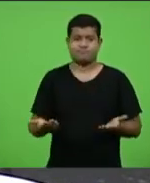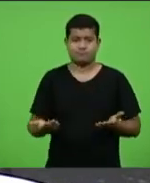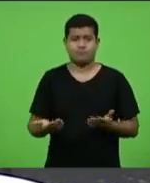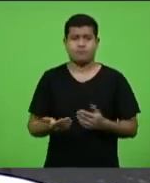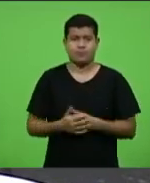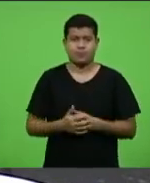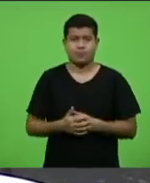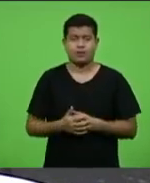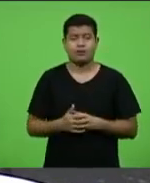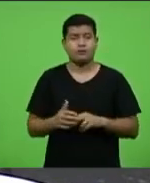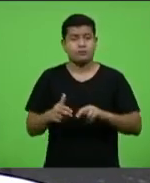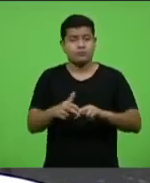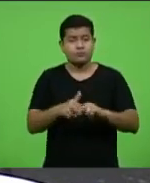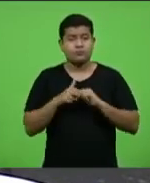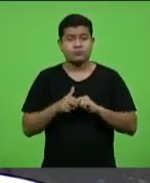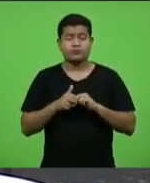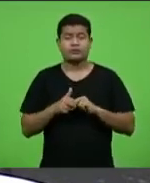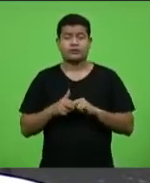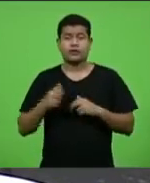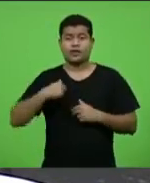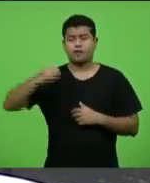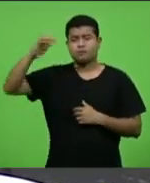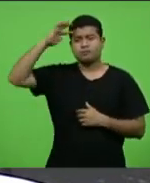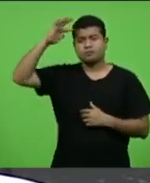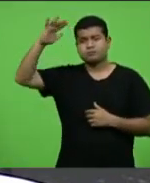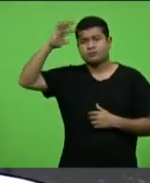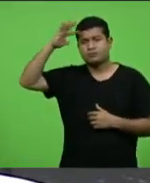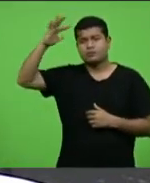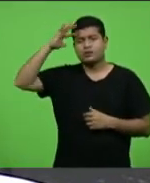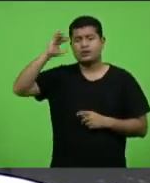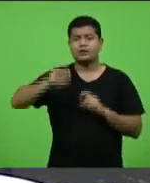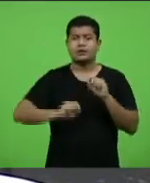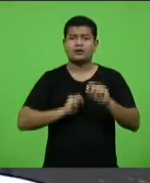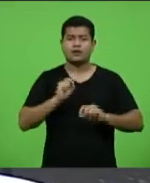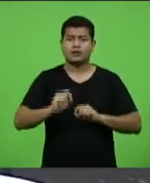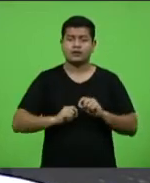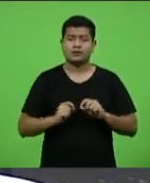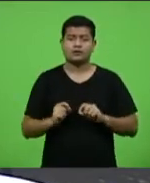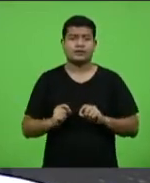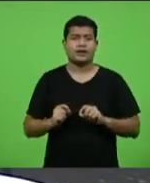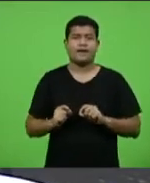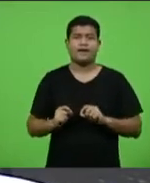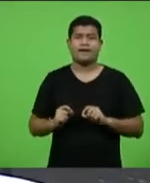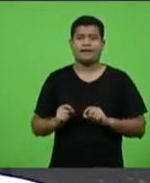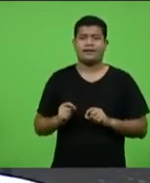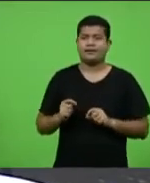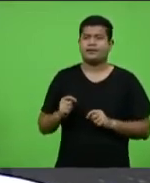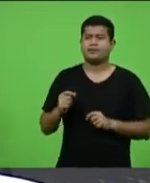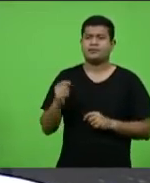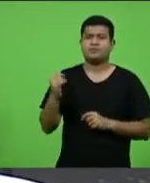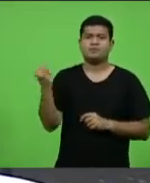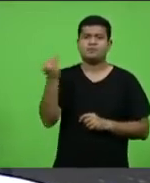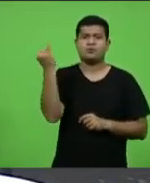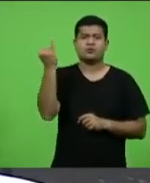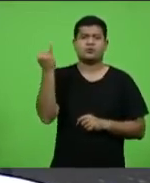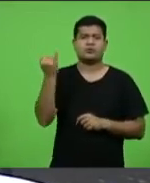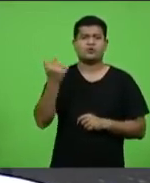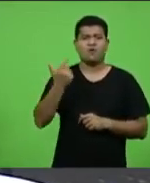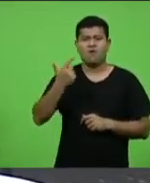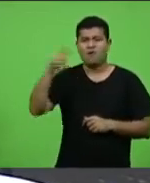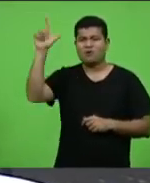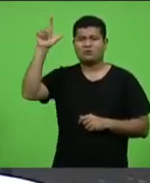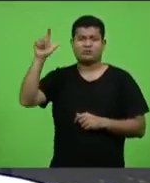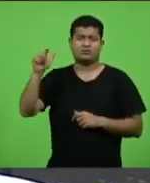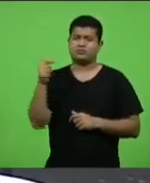isso penso que nada de mais importante, não há nenhuma obra mais importante